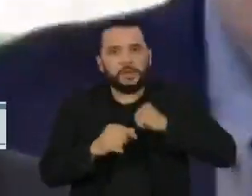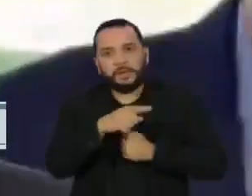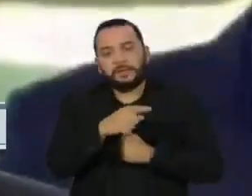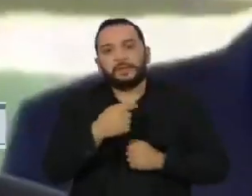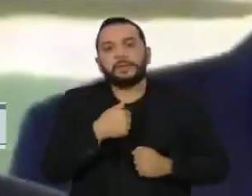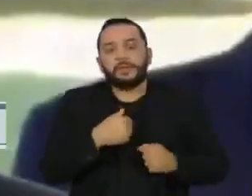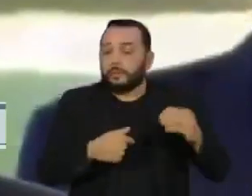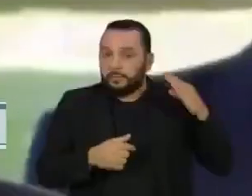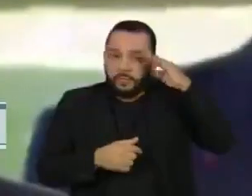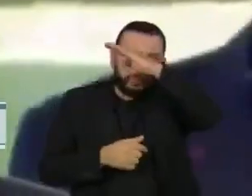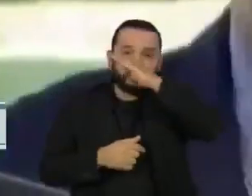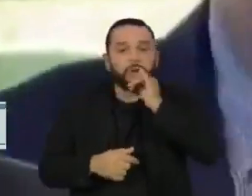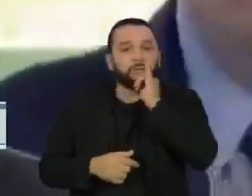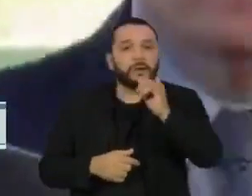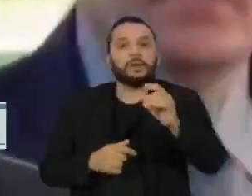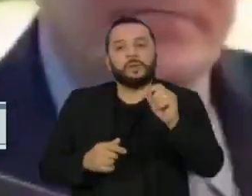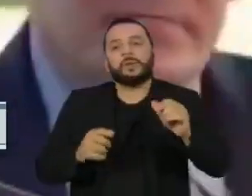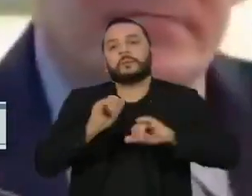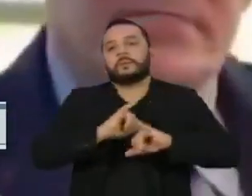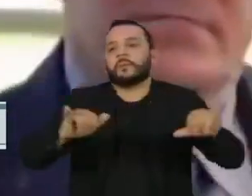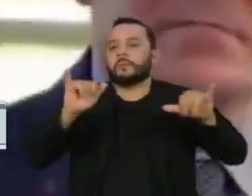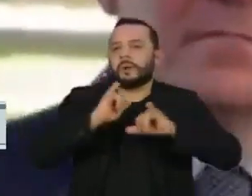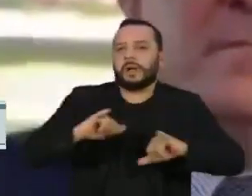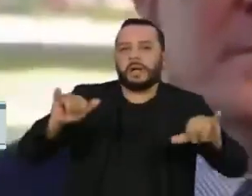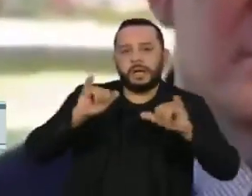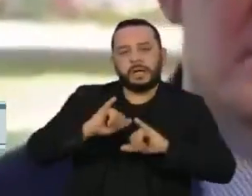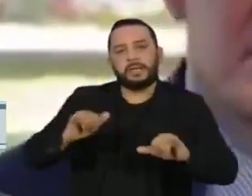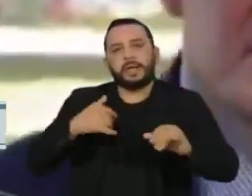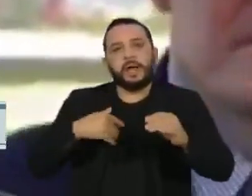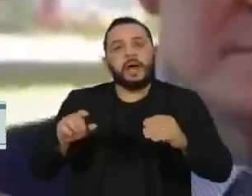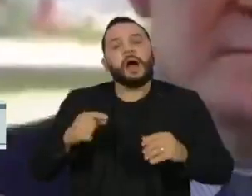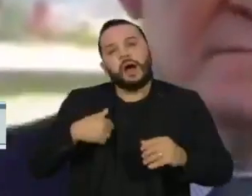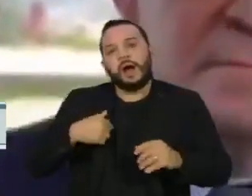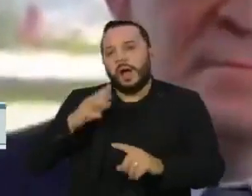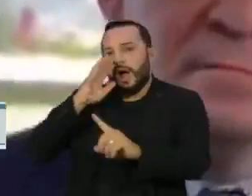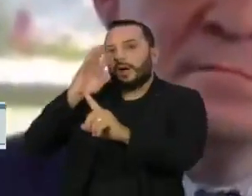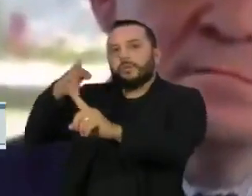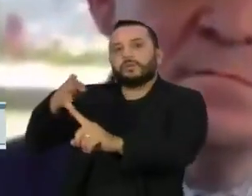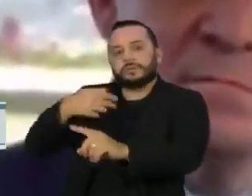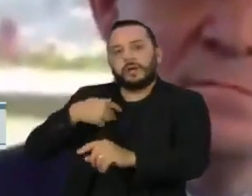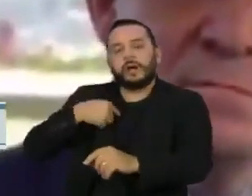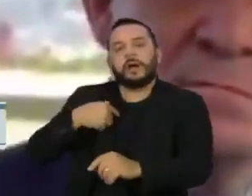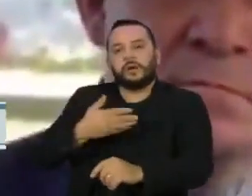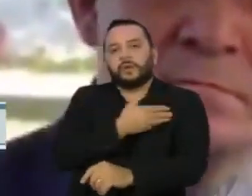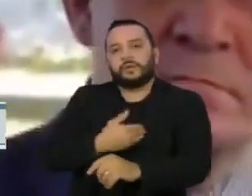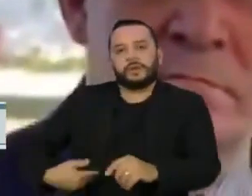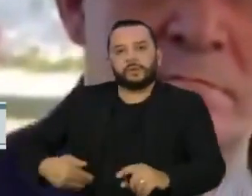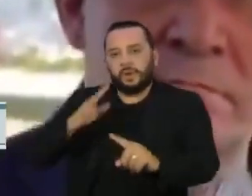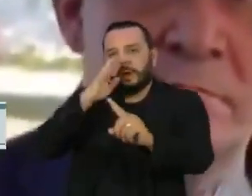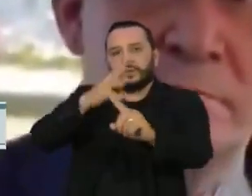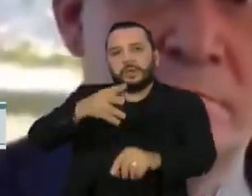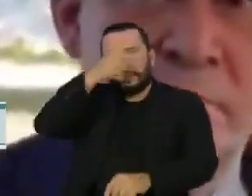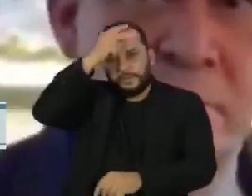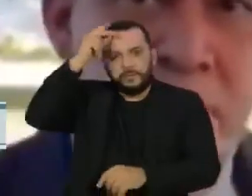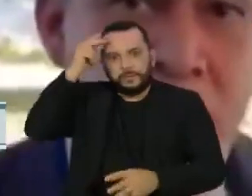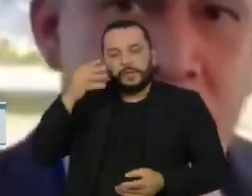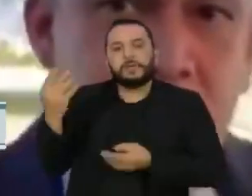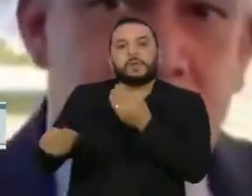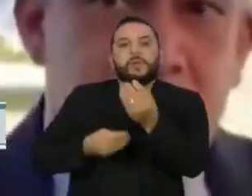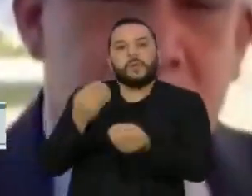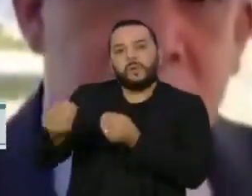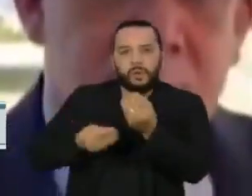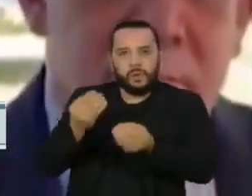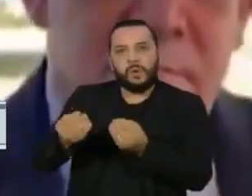usado por Jair Bolsonaro como propaganda para acusar governadores e prefeitos de se beneficiarem com o